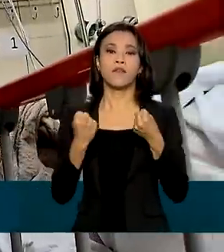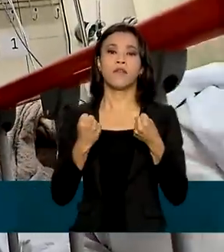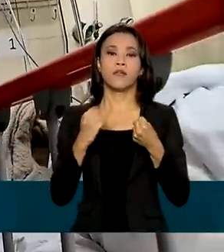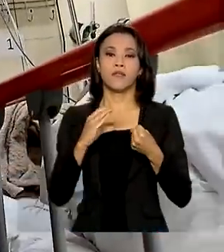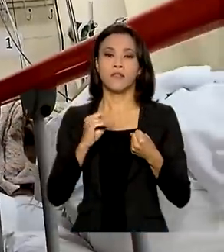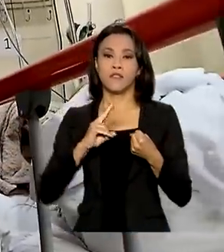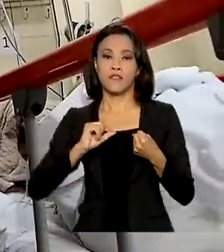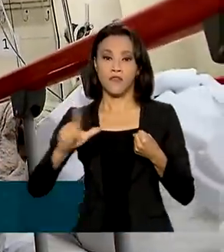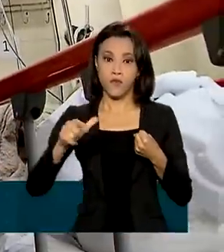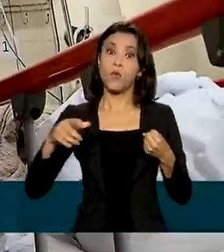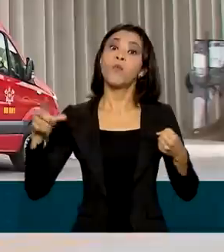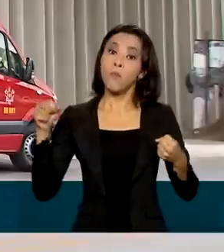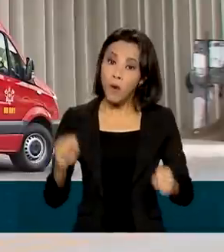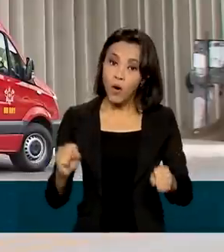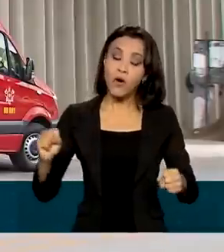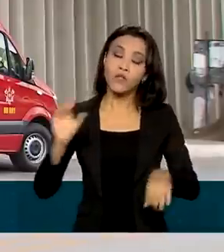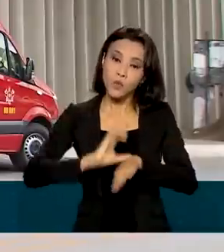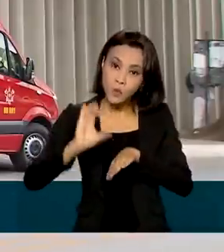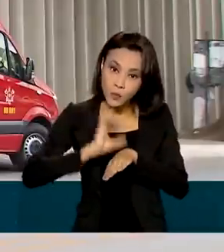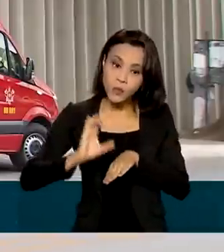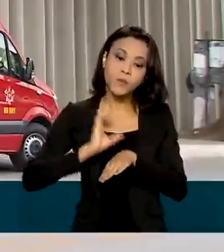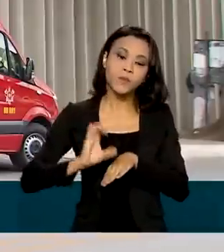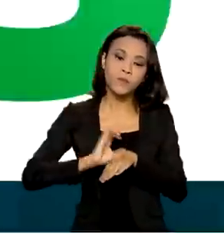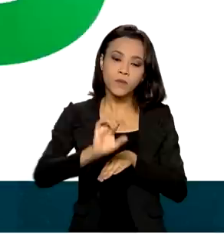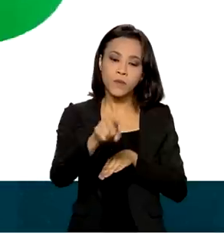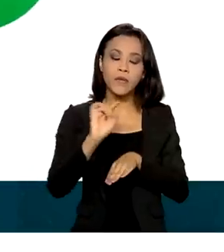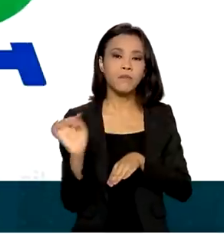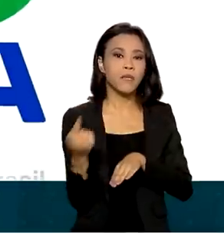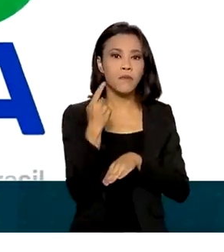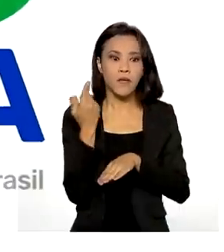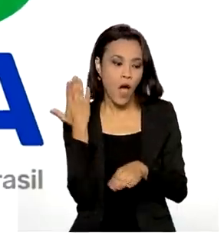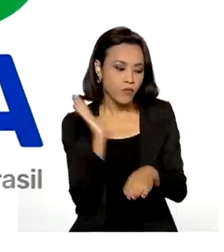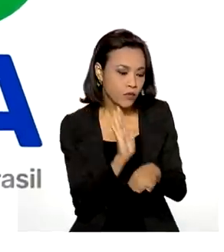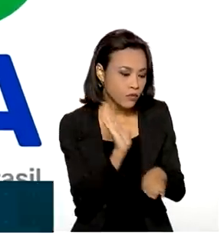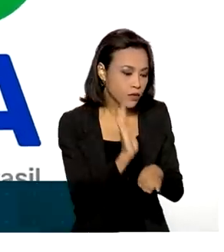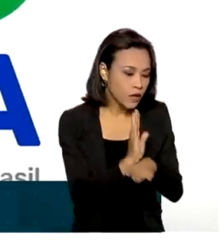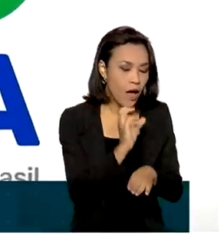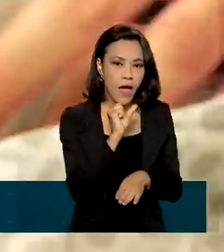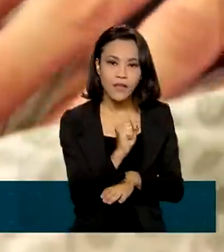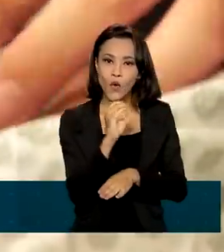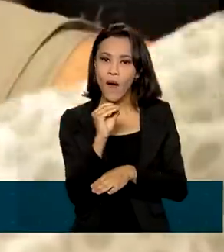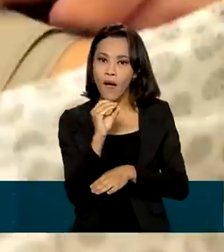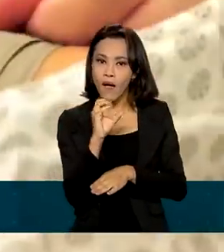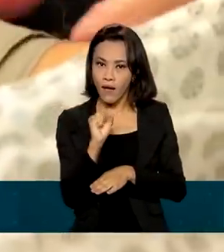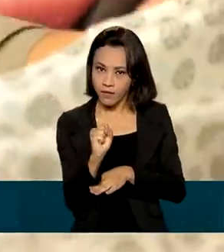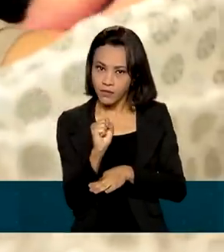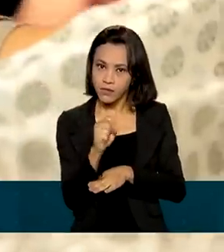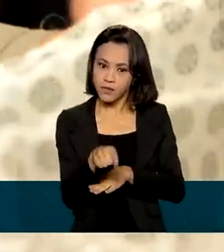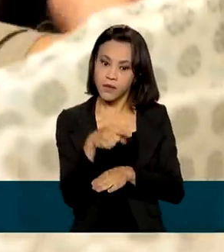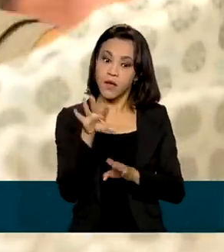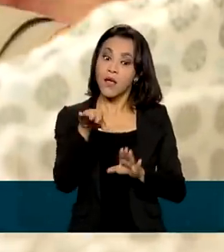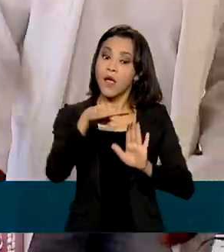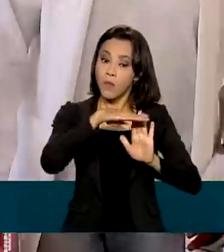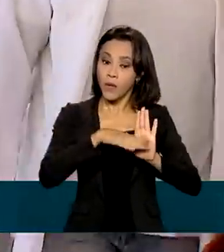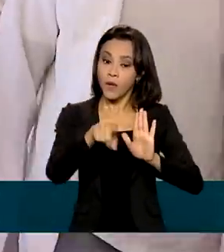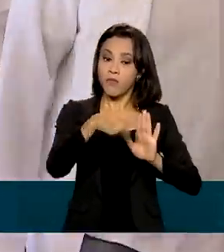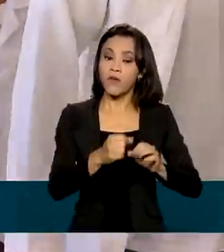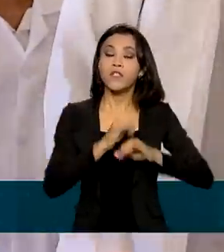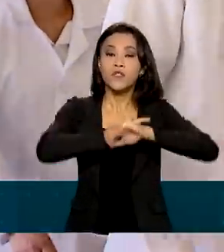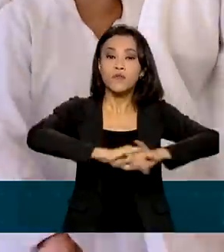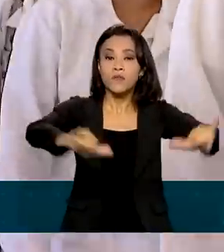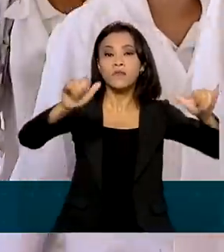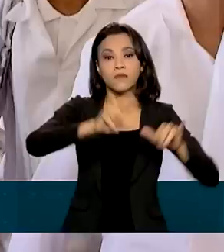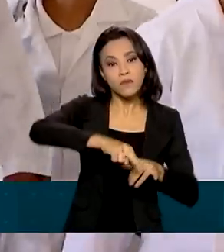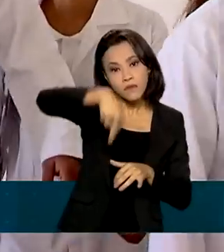cursos de qualificação em primeiros socorros. O programa SOS de Ponta foi lançado na região norte com quase